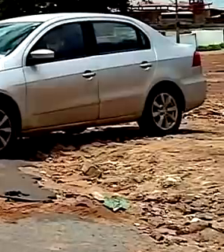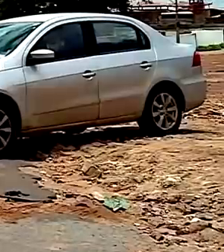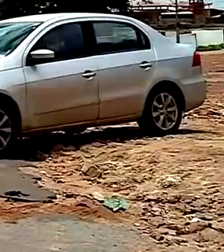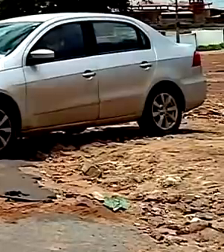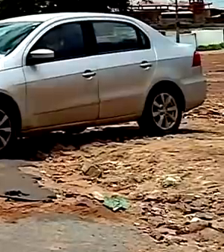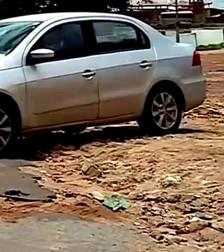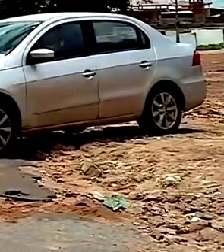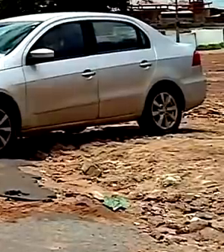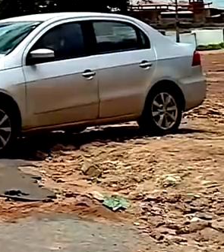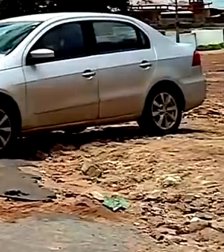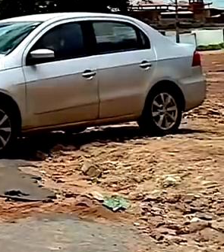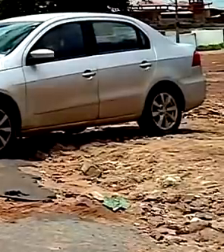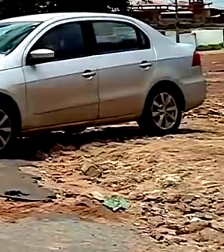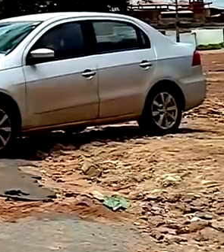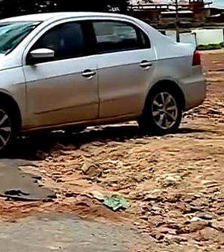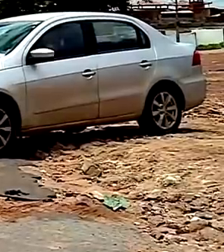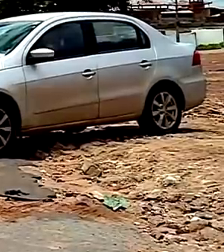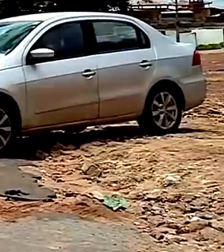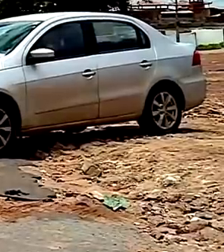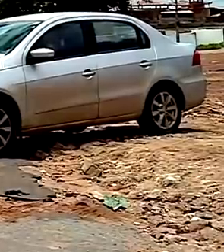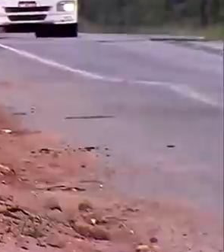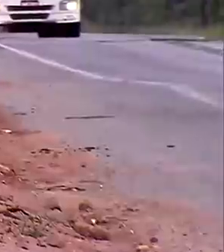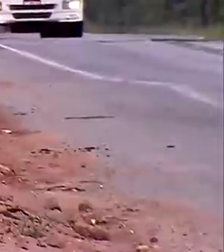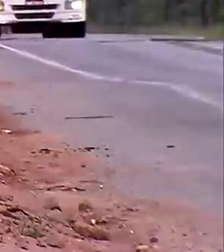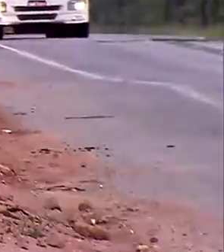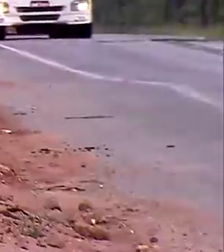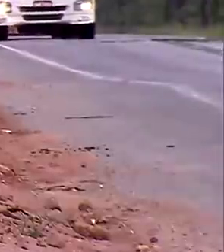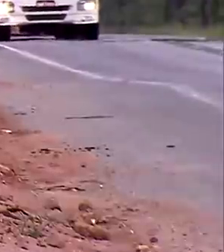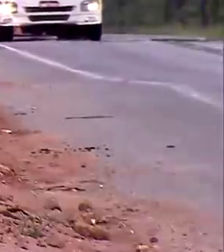Transcrição Tchau, tchau.